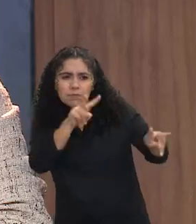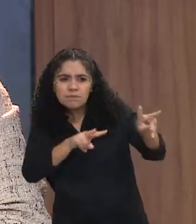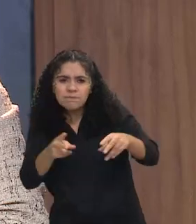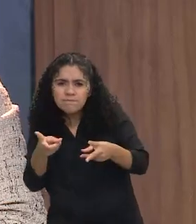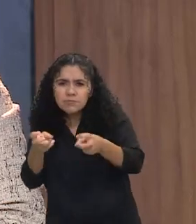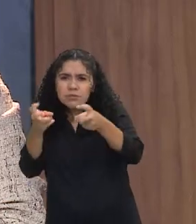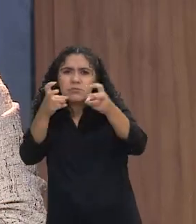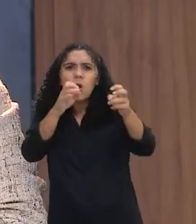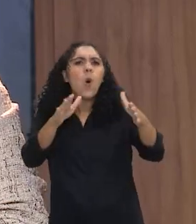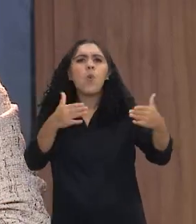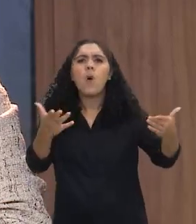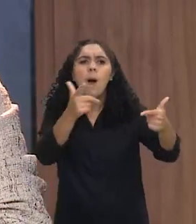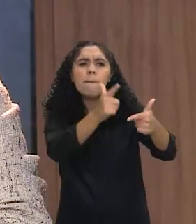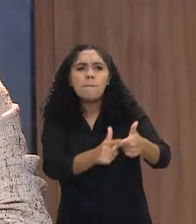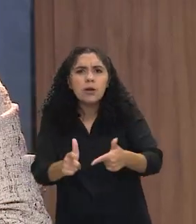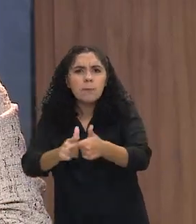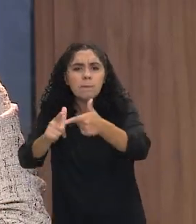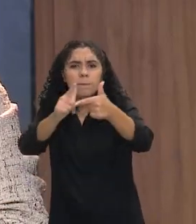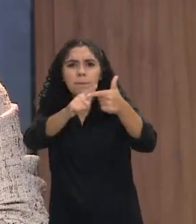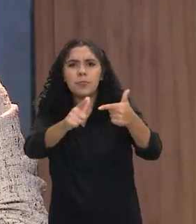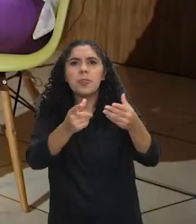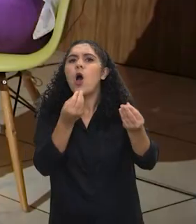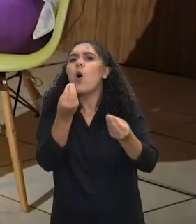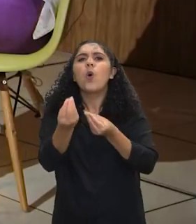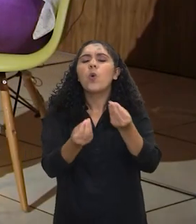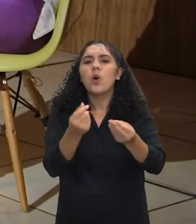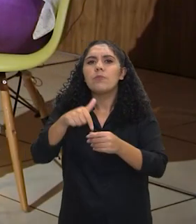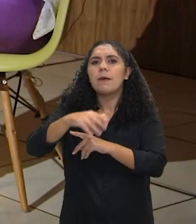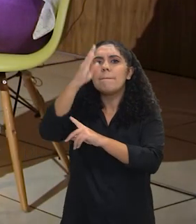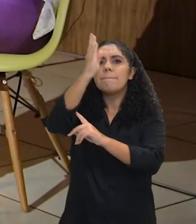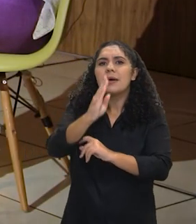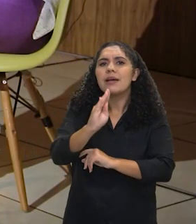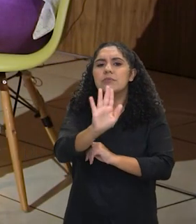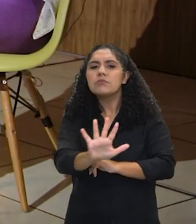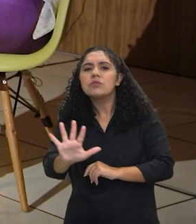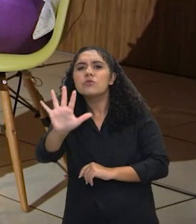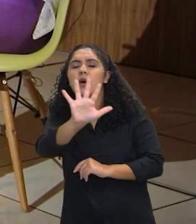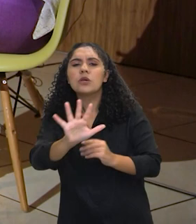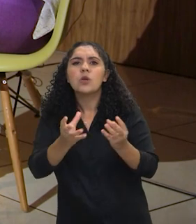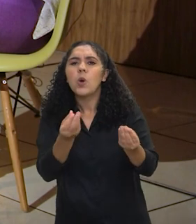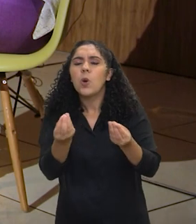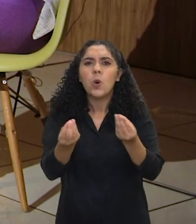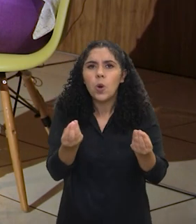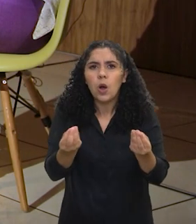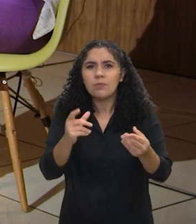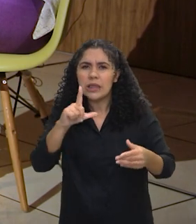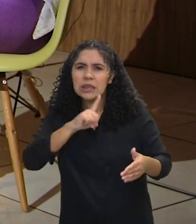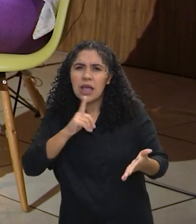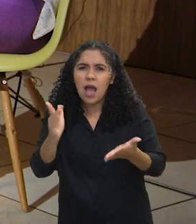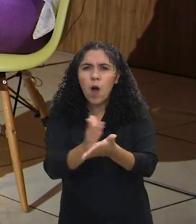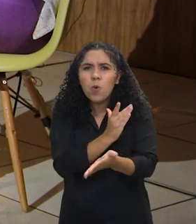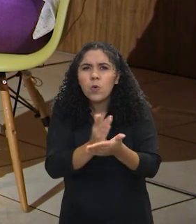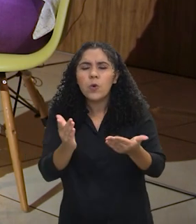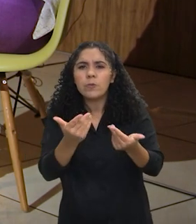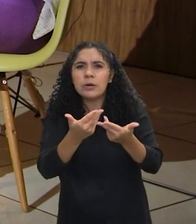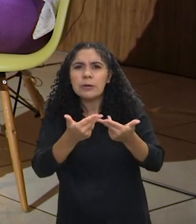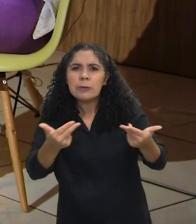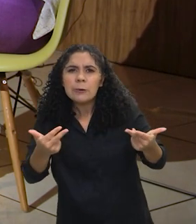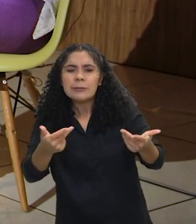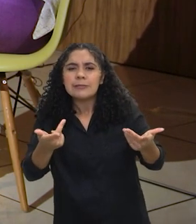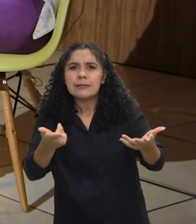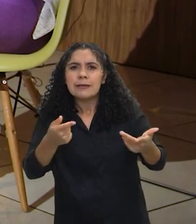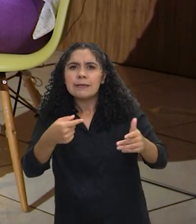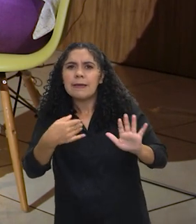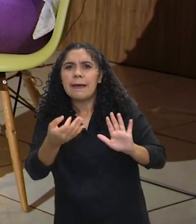identificado alguma coisa, assim, o cenário do Brasil mesmo nessa questão, como é que tem algum ponto crítico no